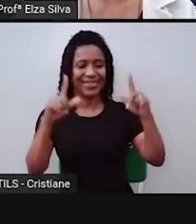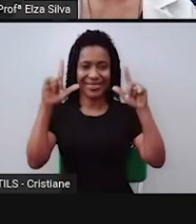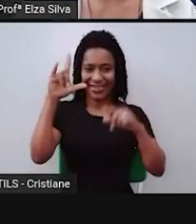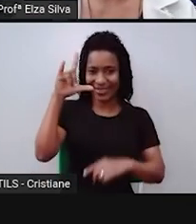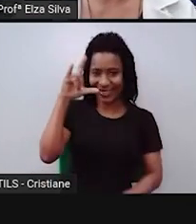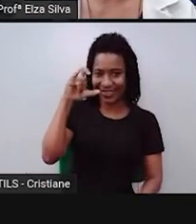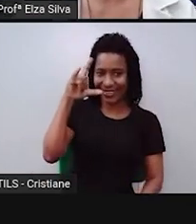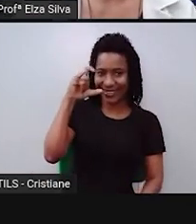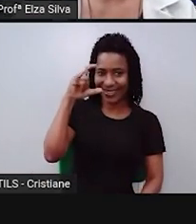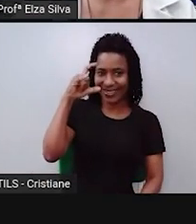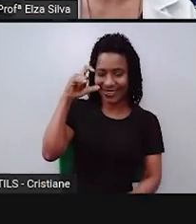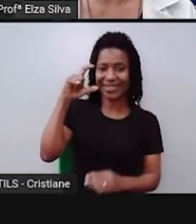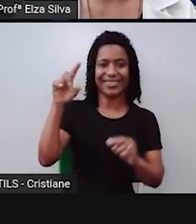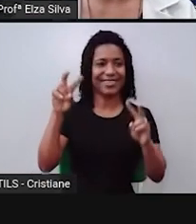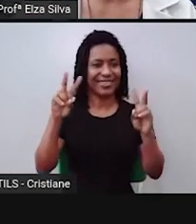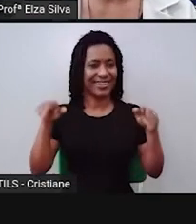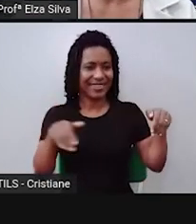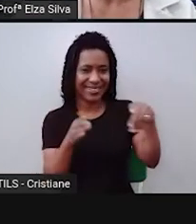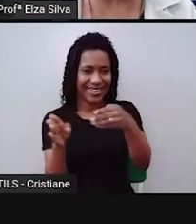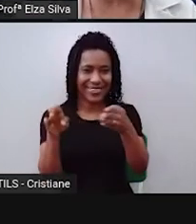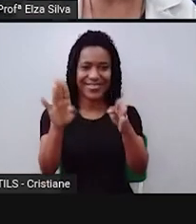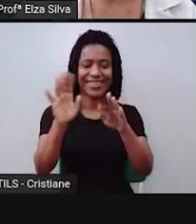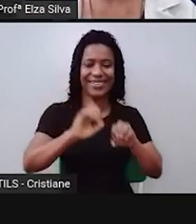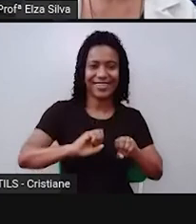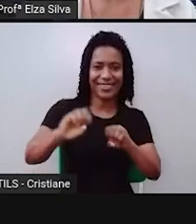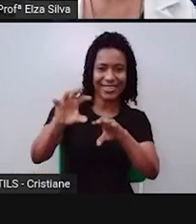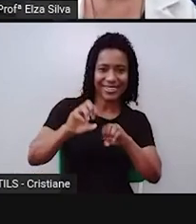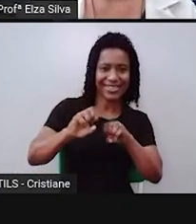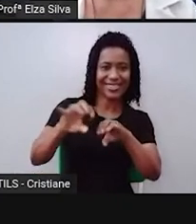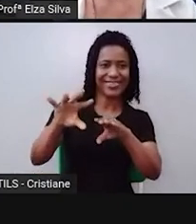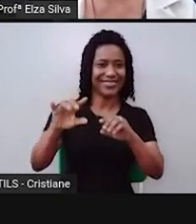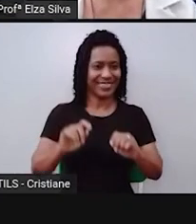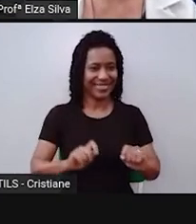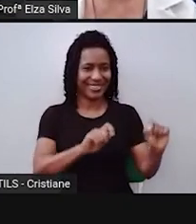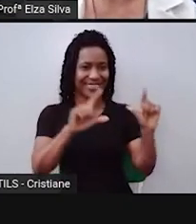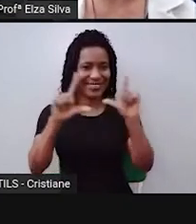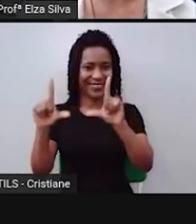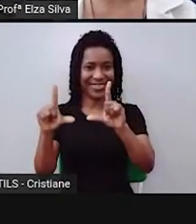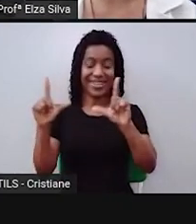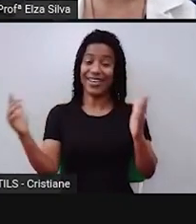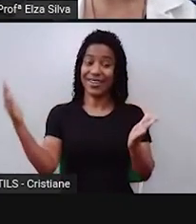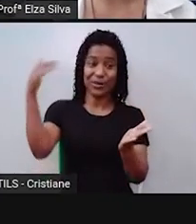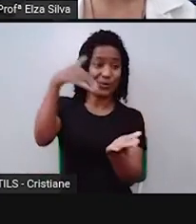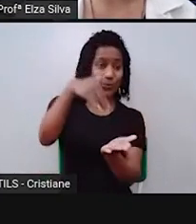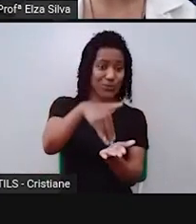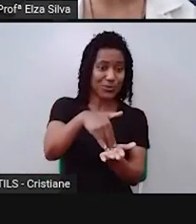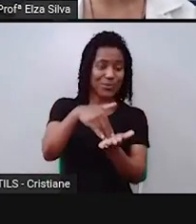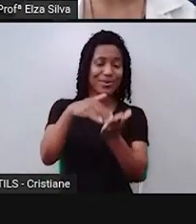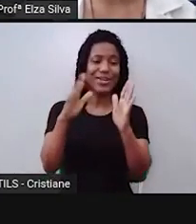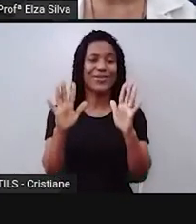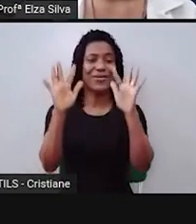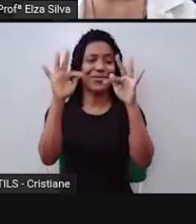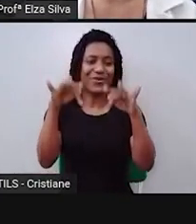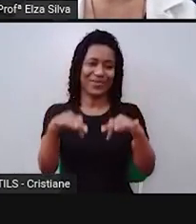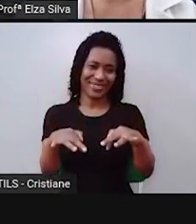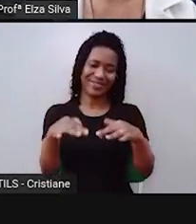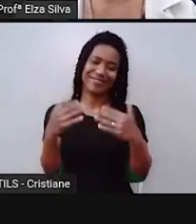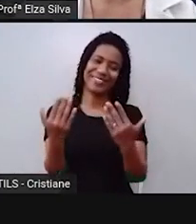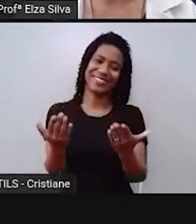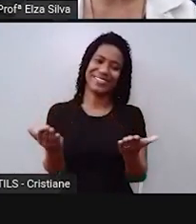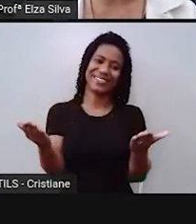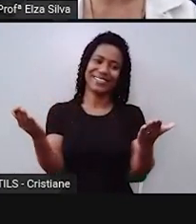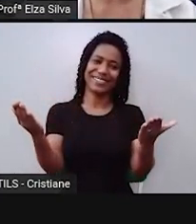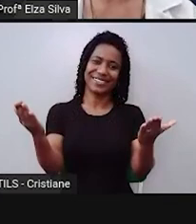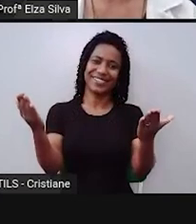caminhosdaeducação.tv. Ok, estudantes? Chegamos então ao final de nossa aula e